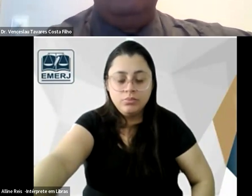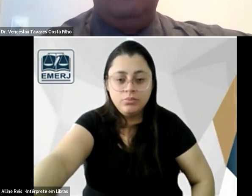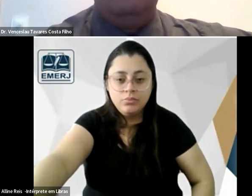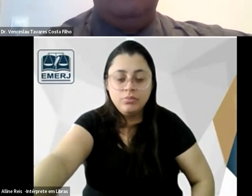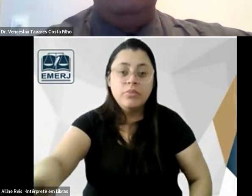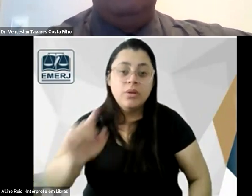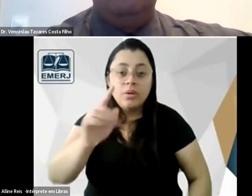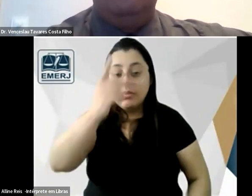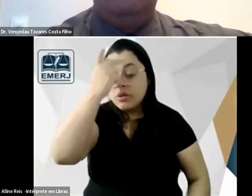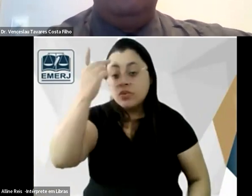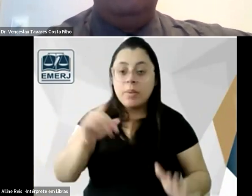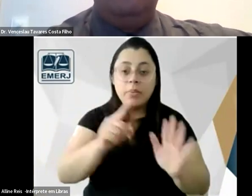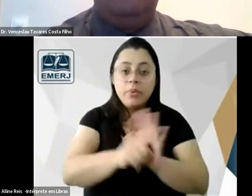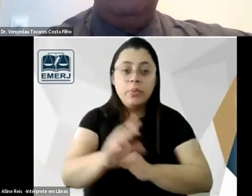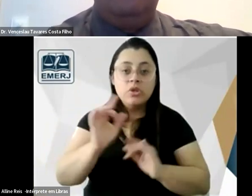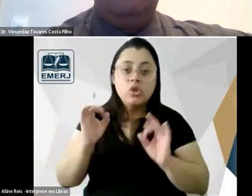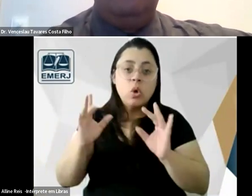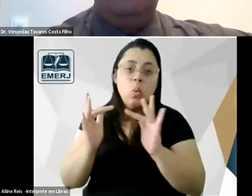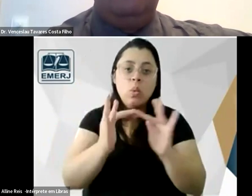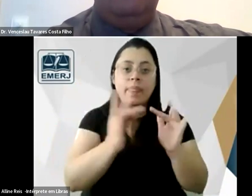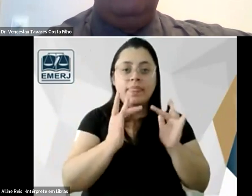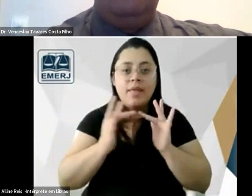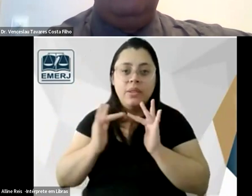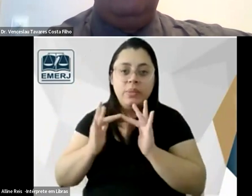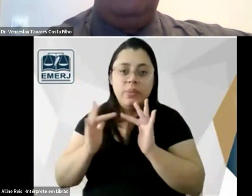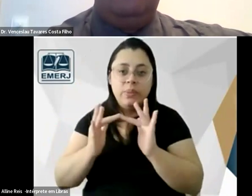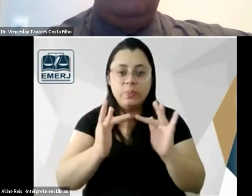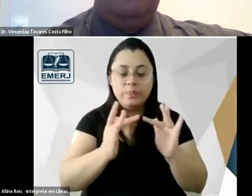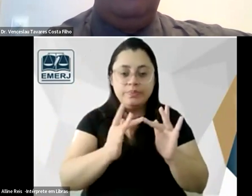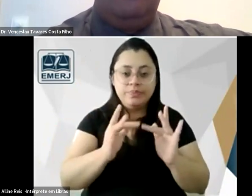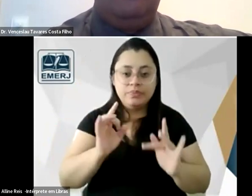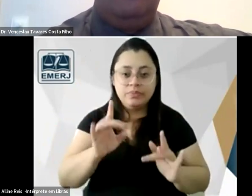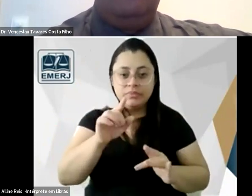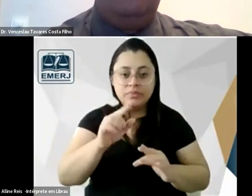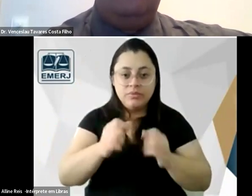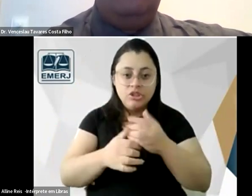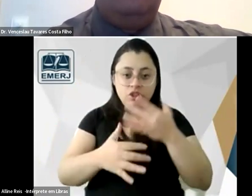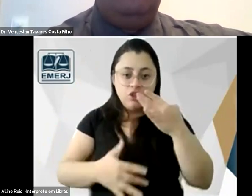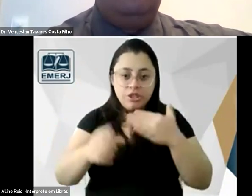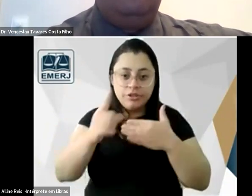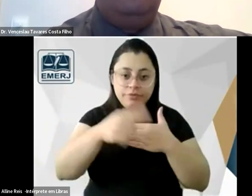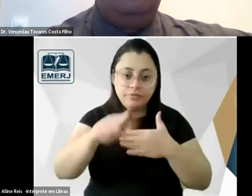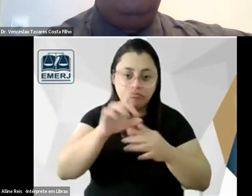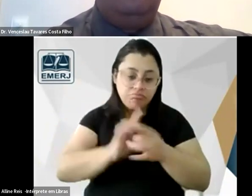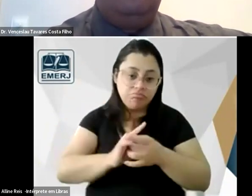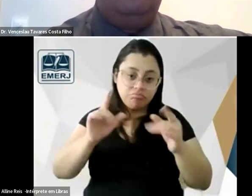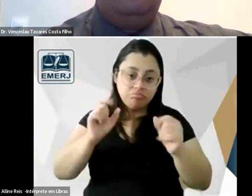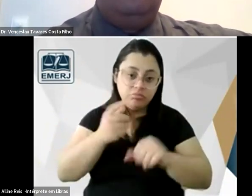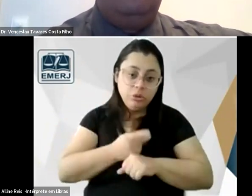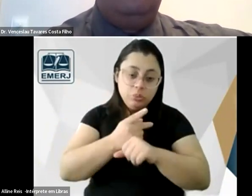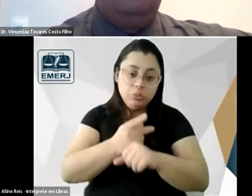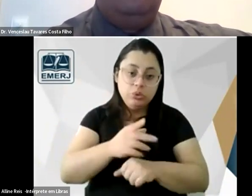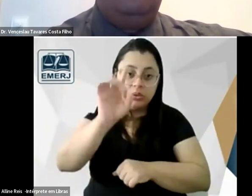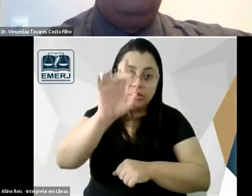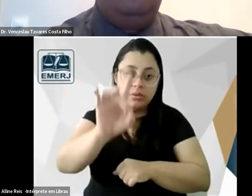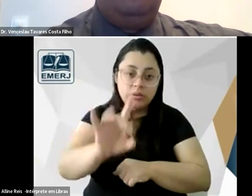contato e enfim aí fica a critério está no chat o contato deles da academia sergipana